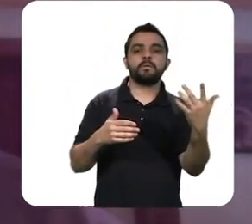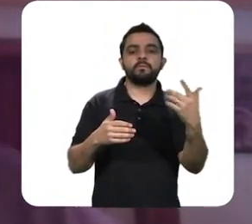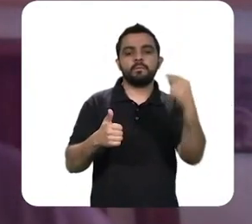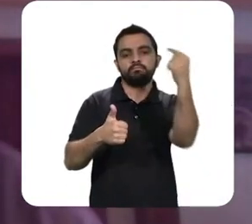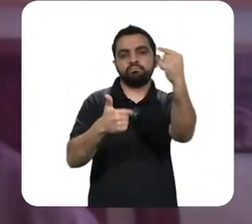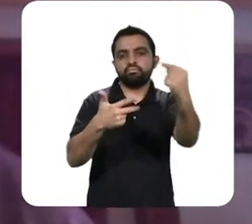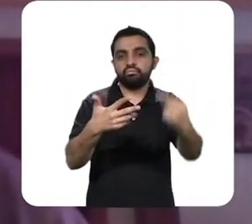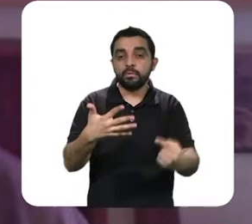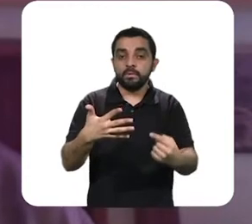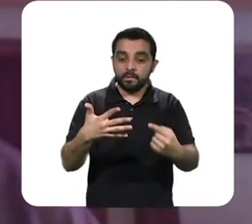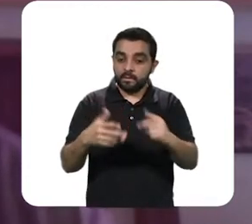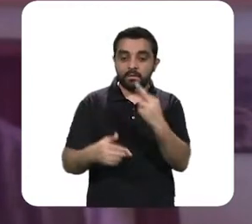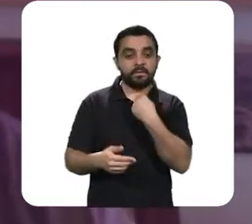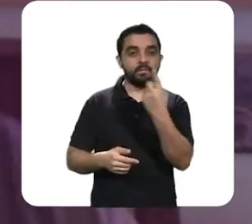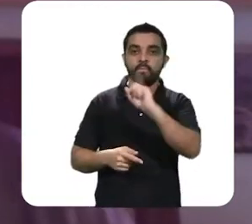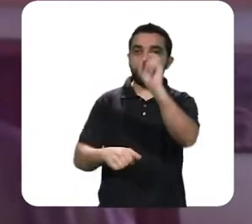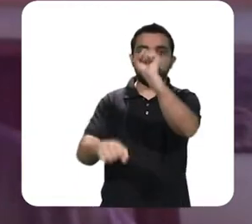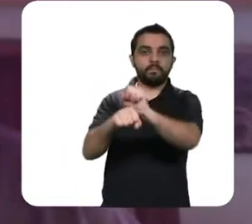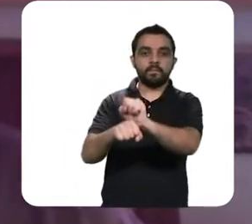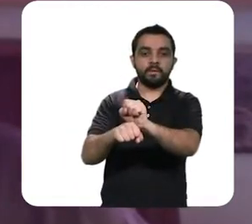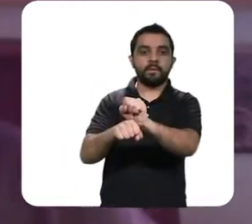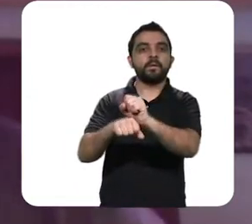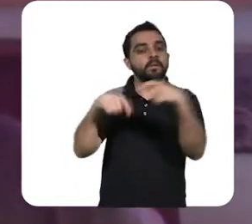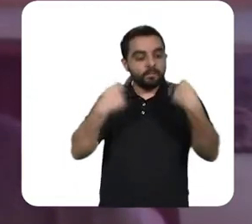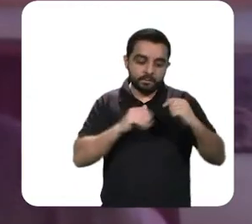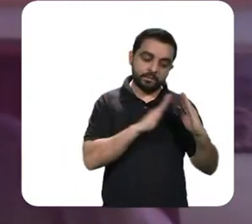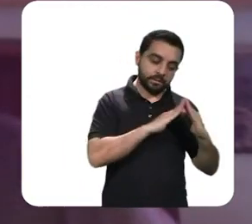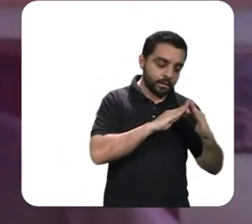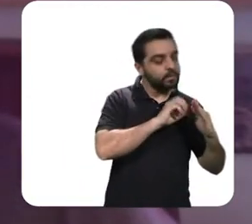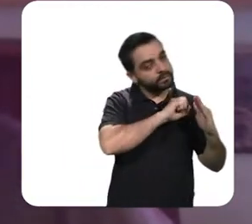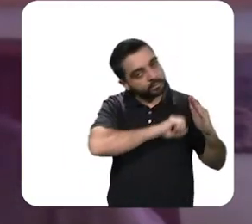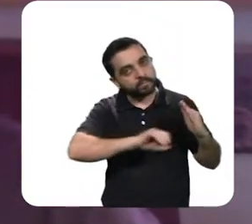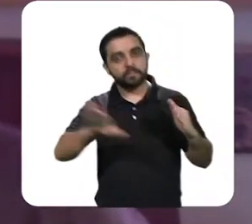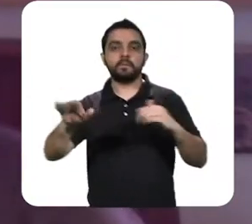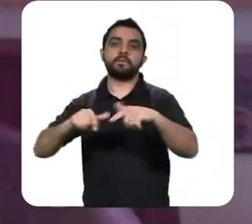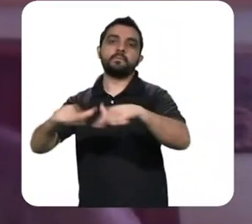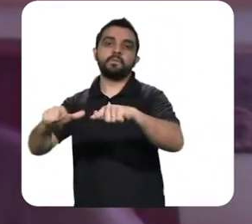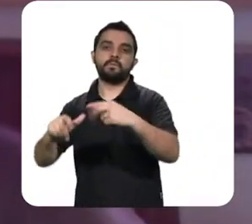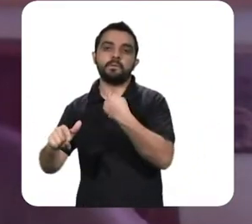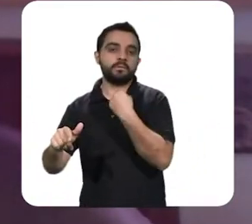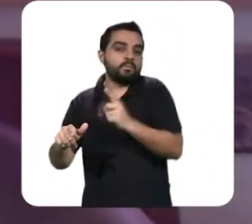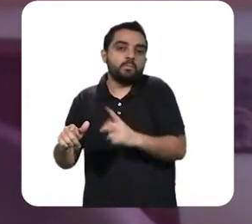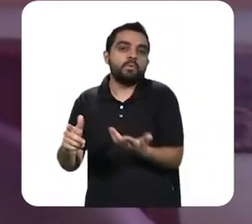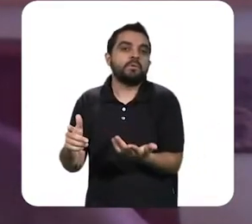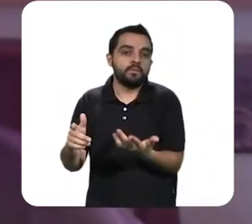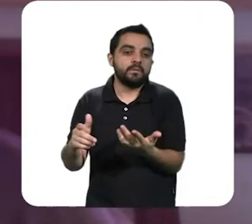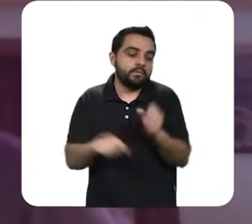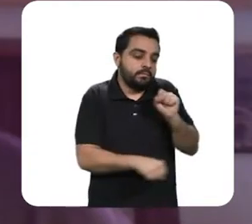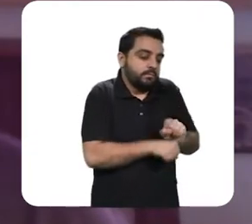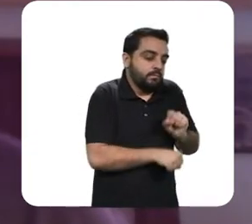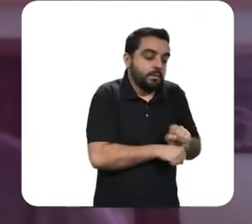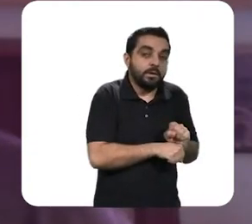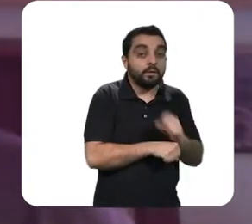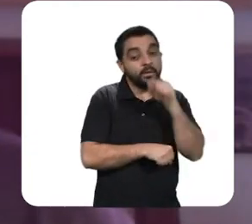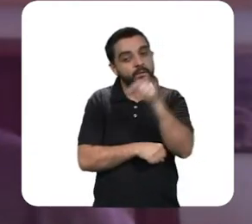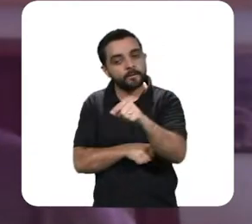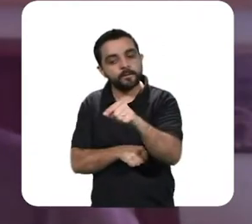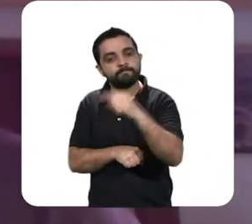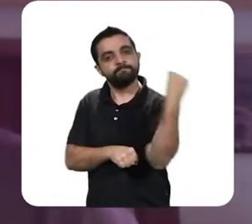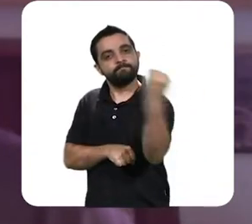aqui são essenciais eles vão ter que sair de casa não vão poder respeitar a quarentena eles vão ter que ser tratados como